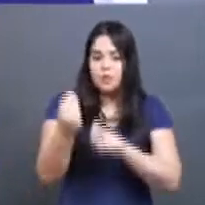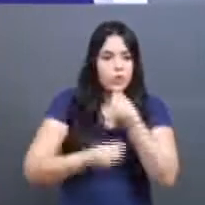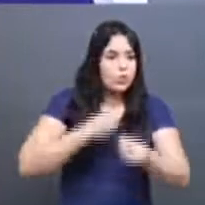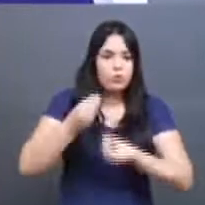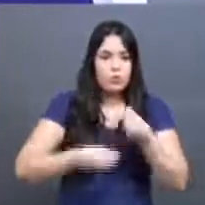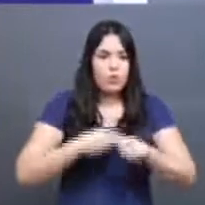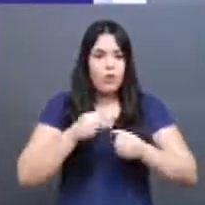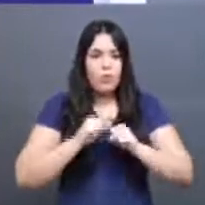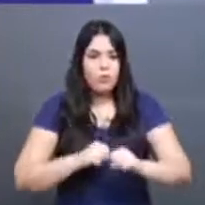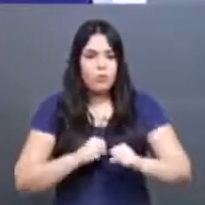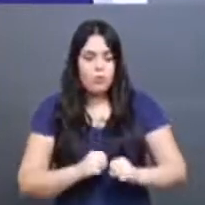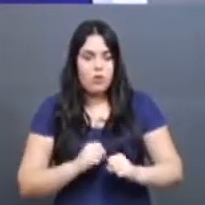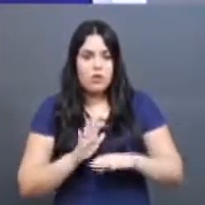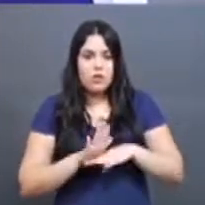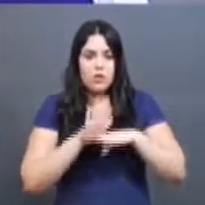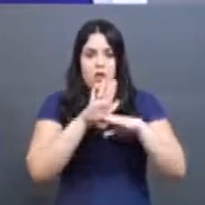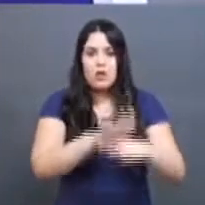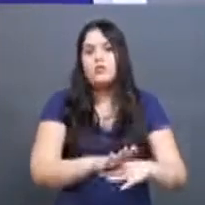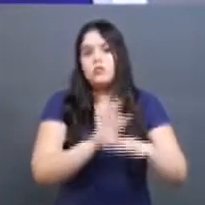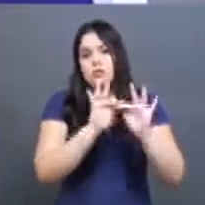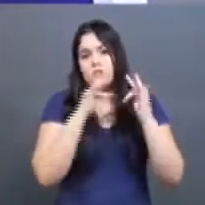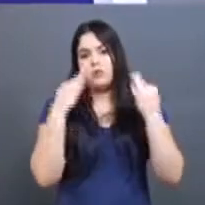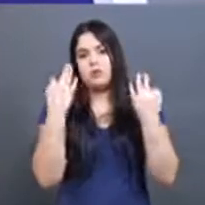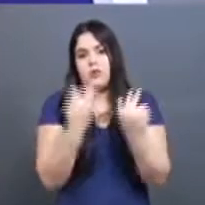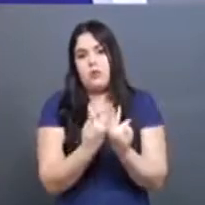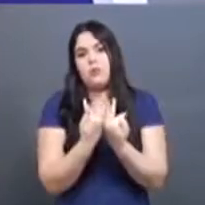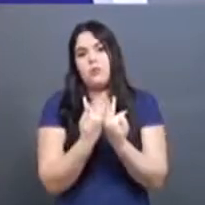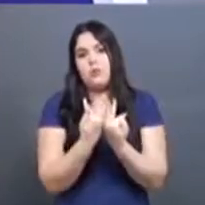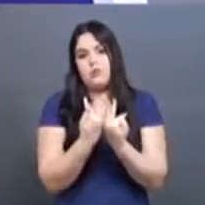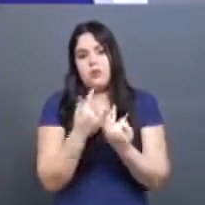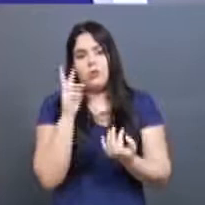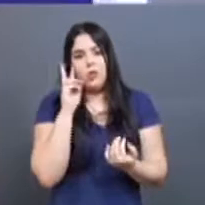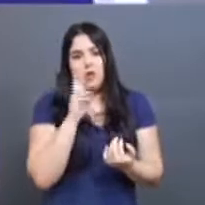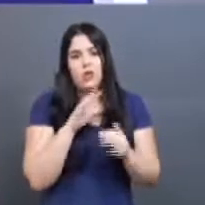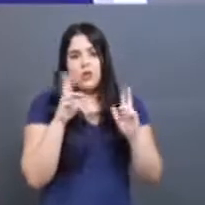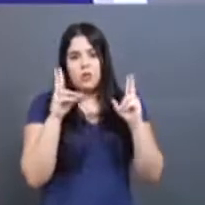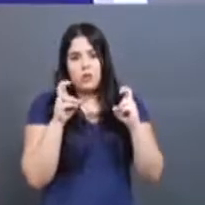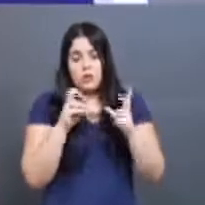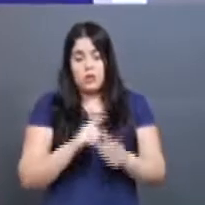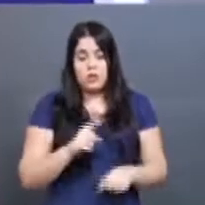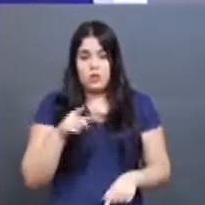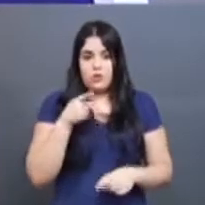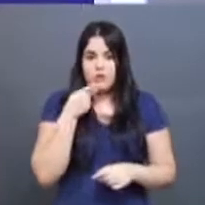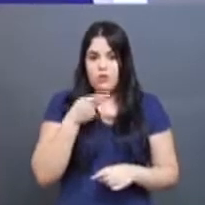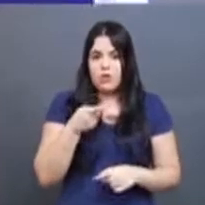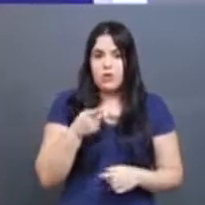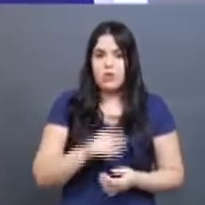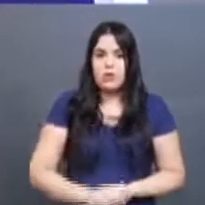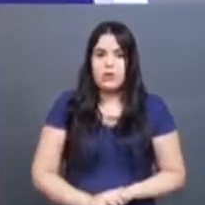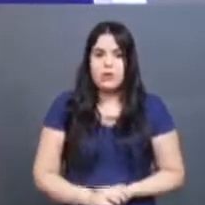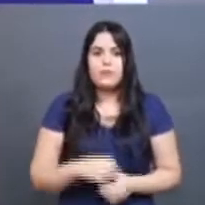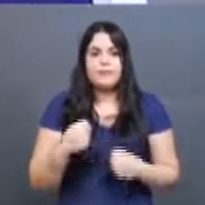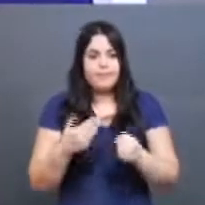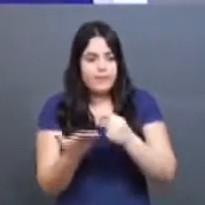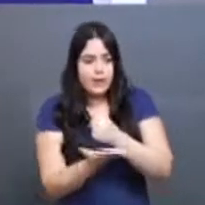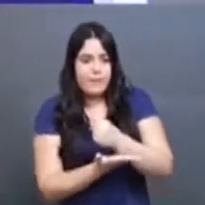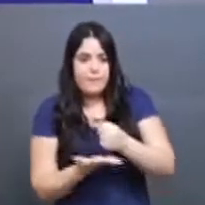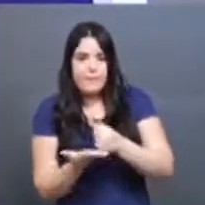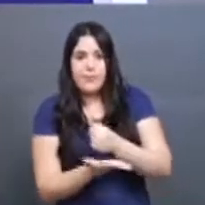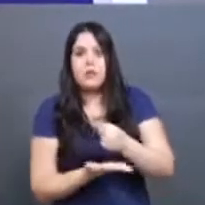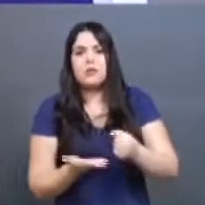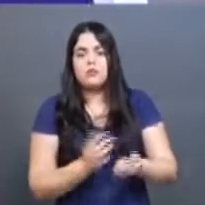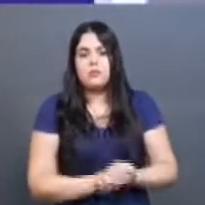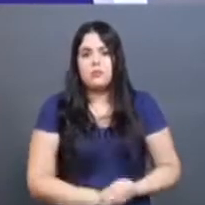pode ser feito um trabalho junto às famílias para cuidar desse assunto, já que, como você disse, é a base, a semente dessa